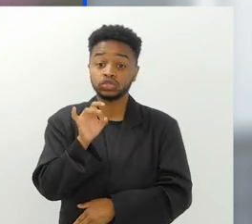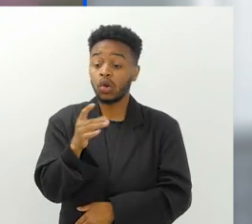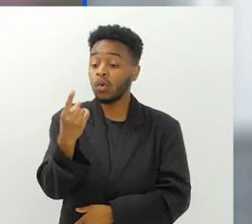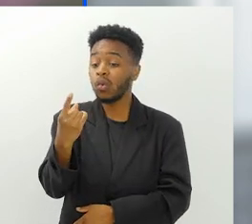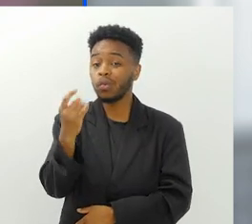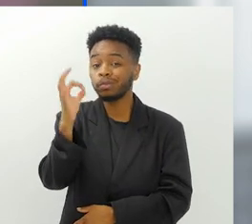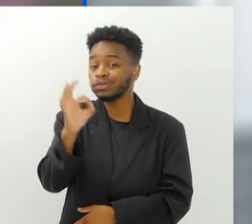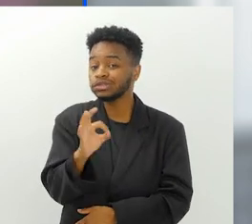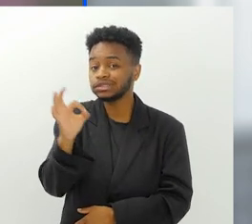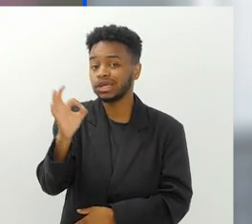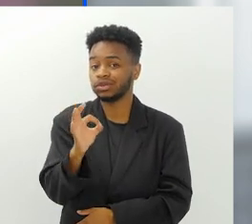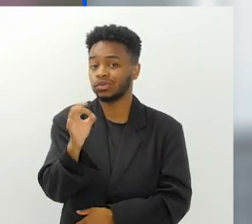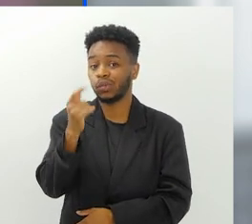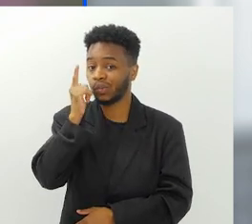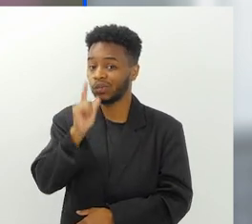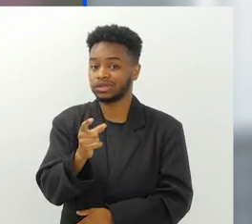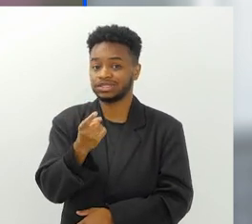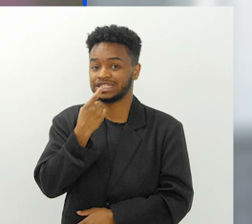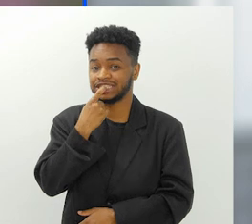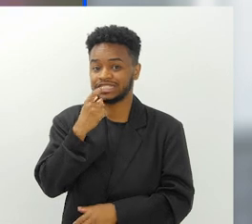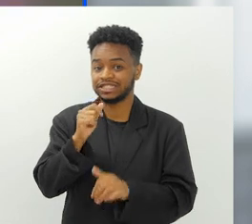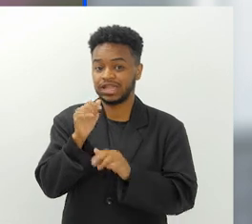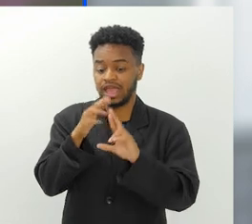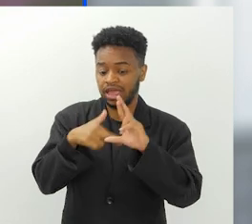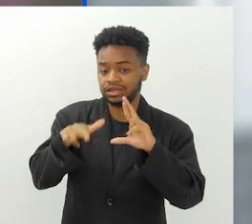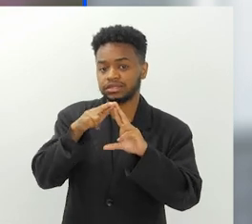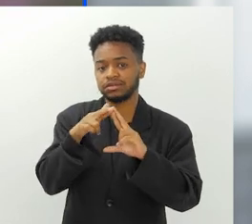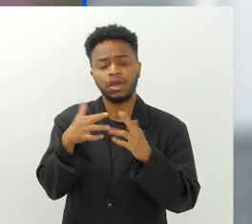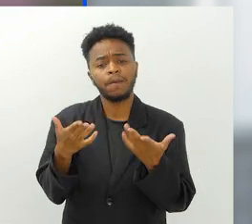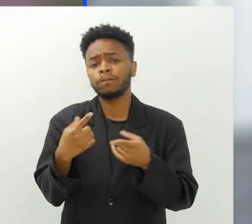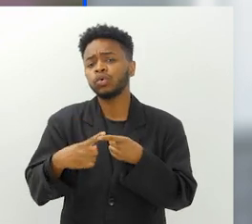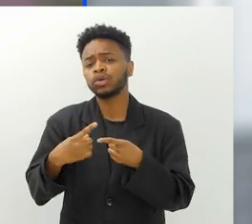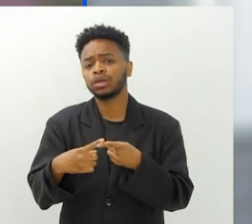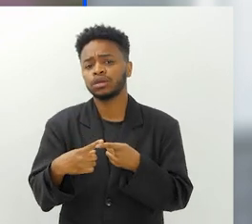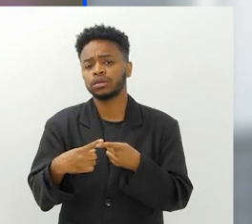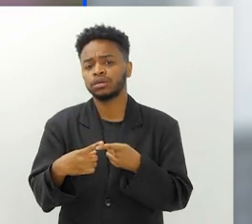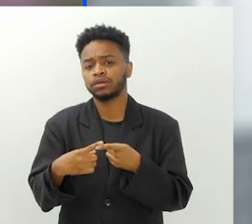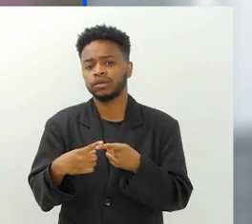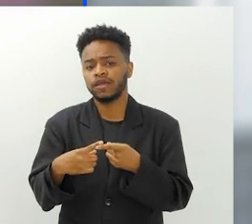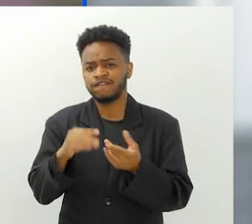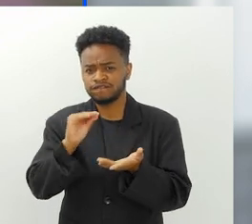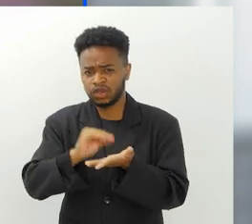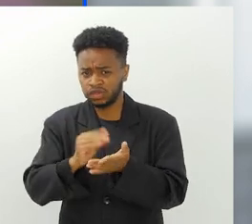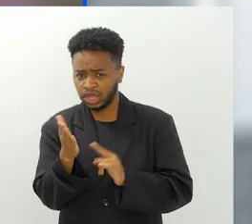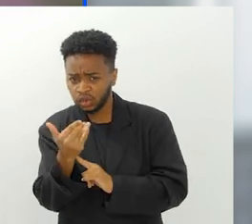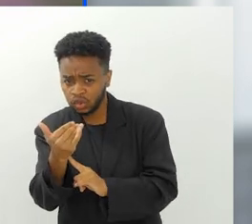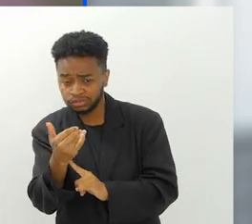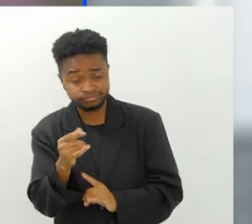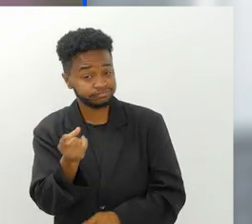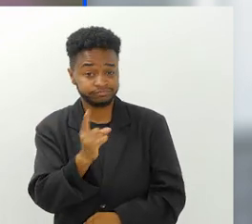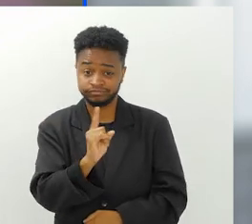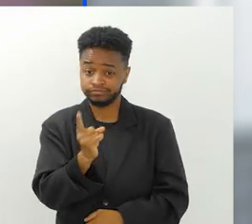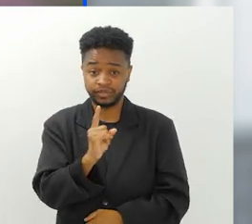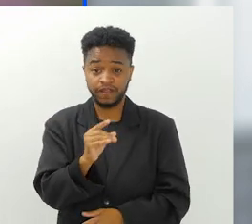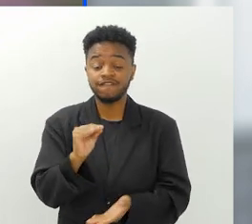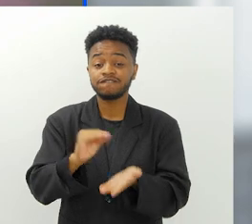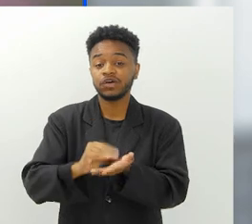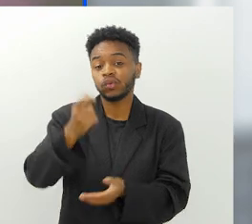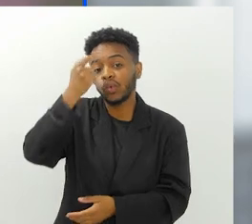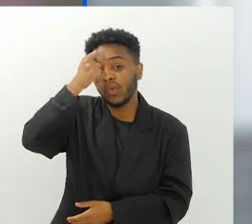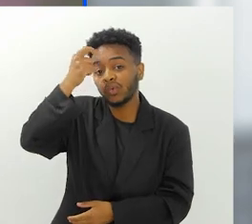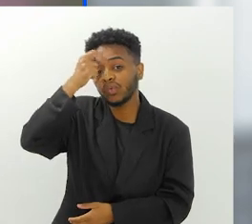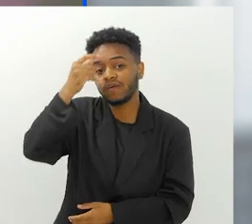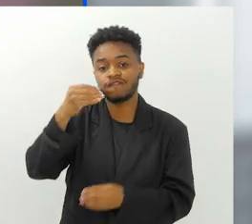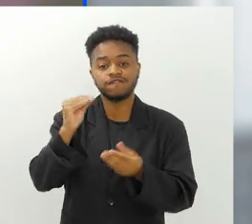recente, somente 1% do plástico é reciclado. Então, por que isso? Porque falta tecnologia? Não.